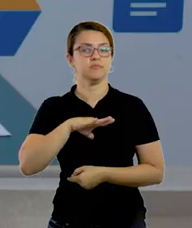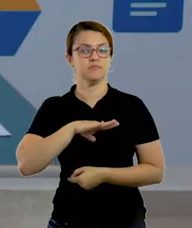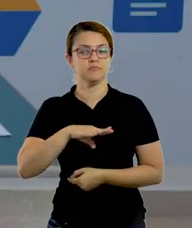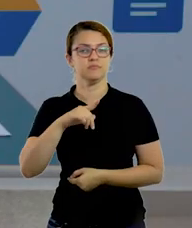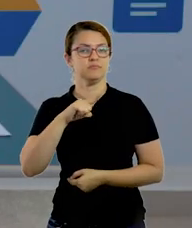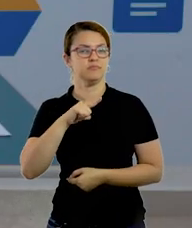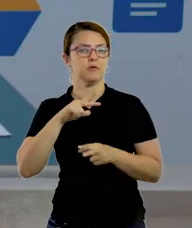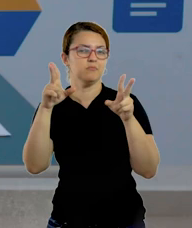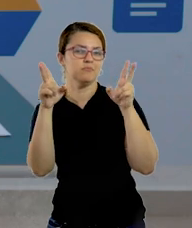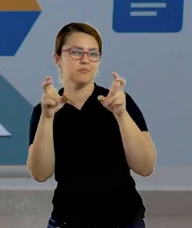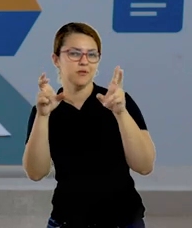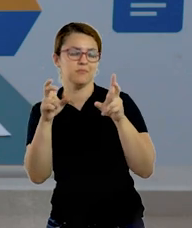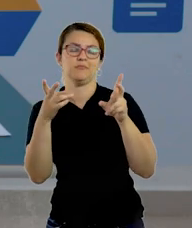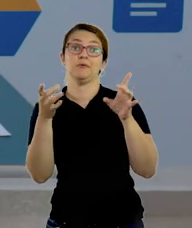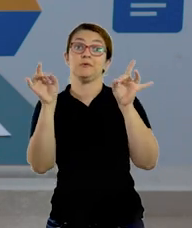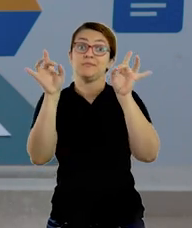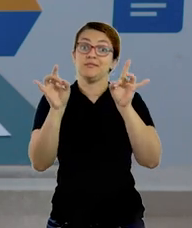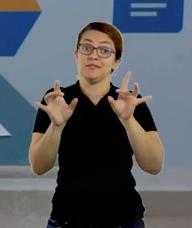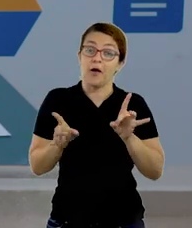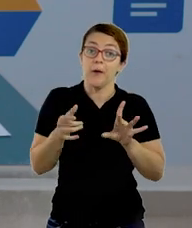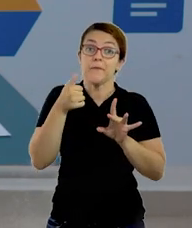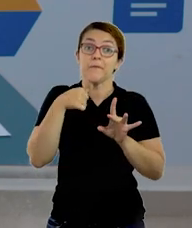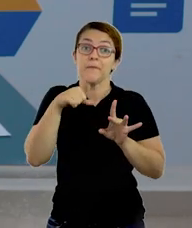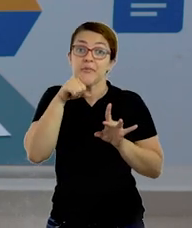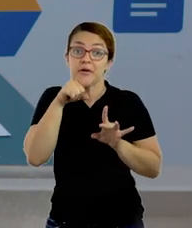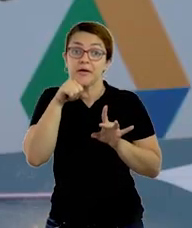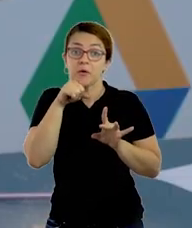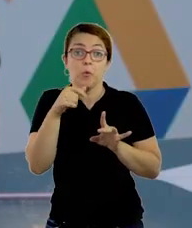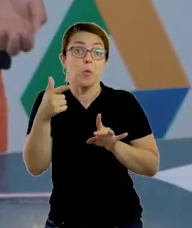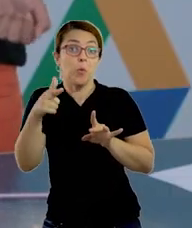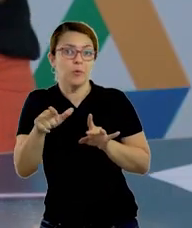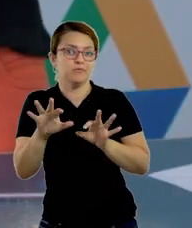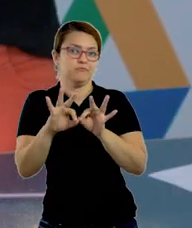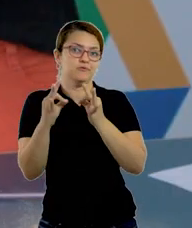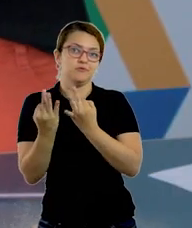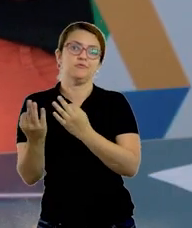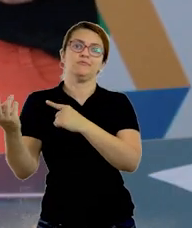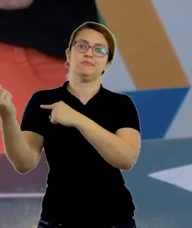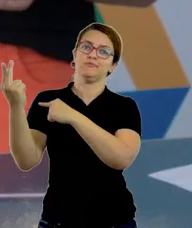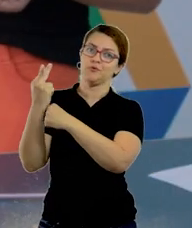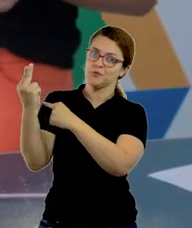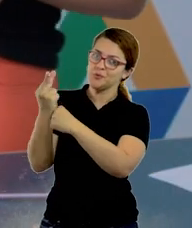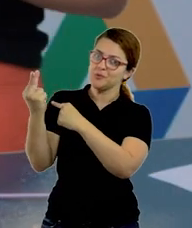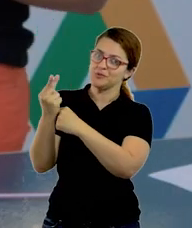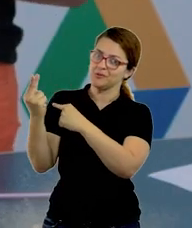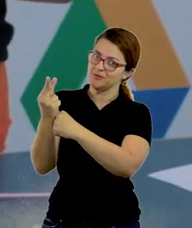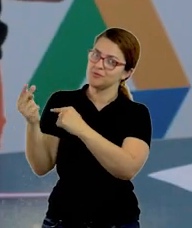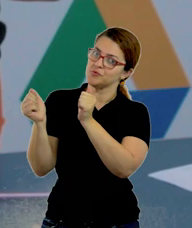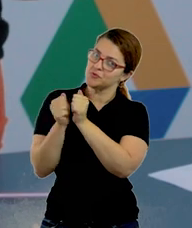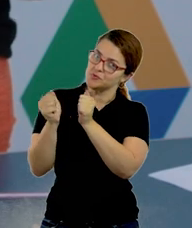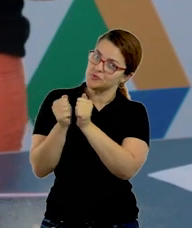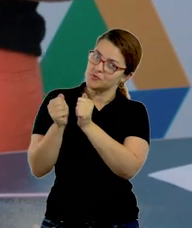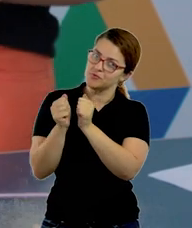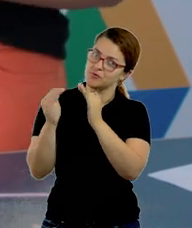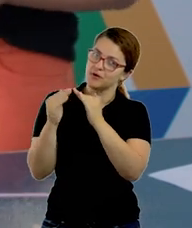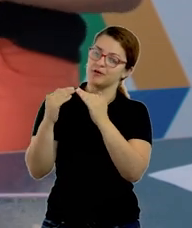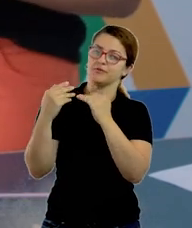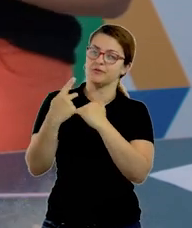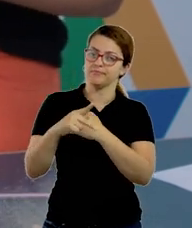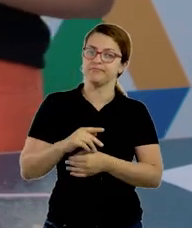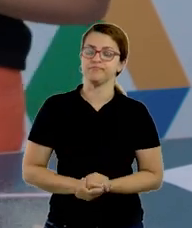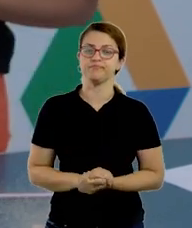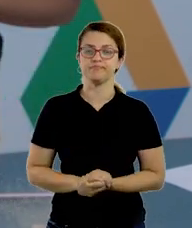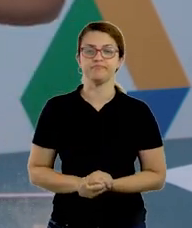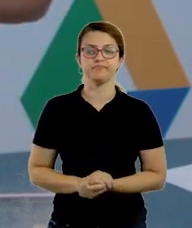tema uma pessoa muito especial, a mamãe ou uma outra pessoa que cuida de você aí na sua casa, tá bom? Então,